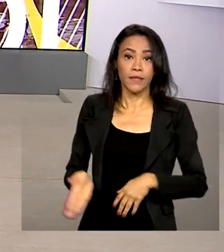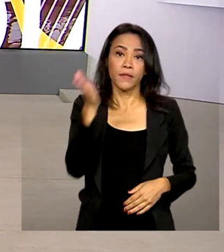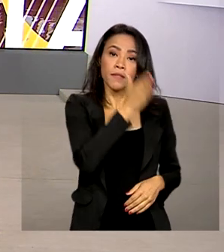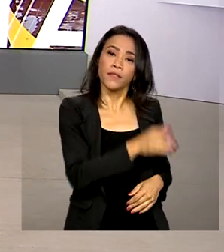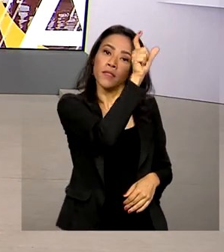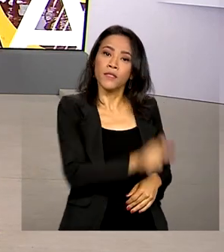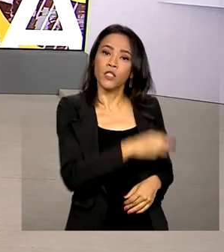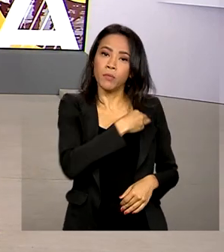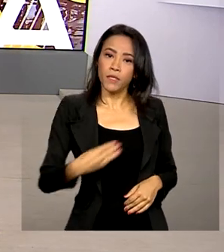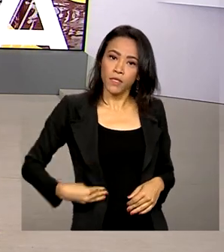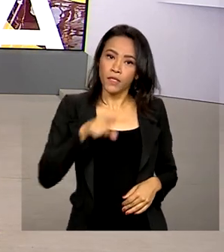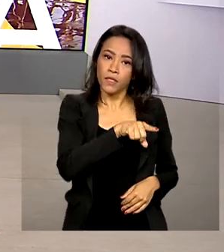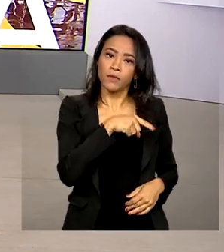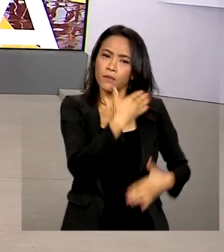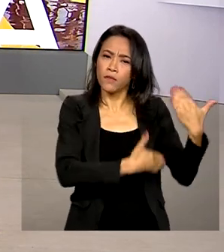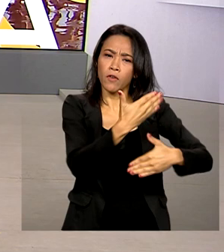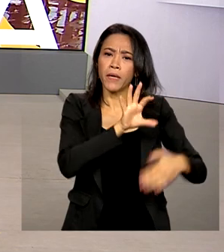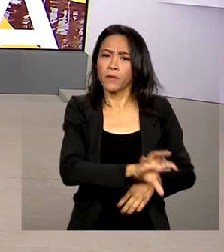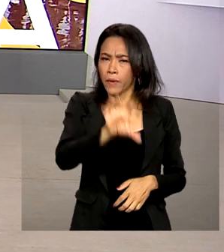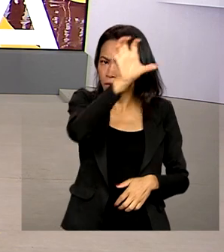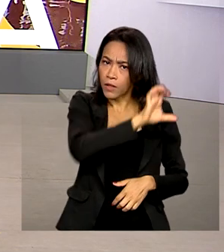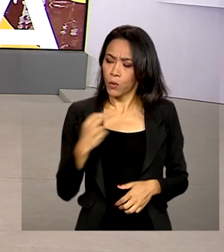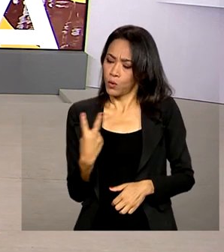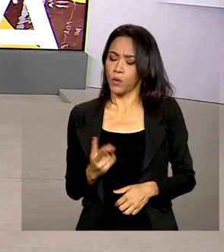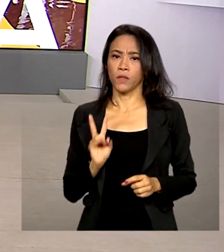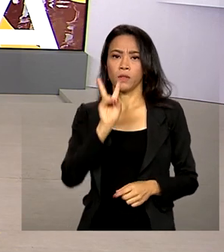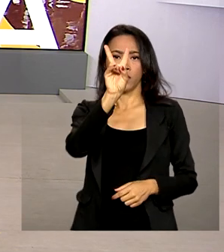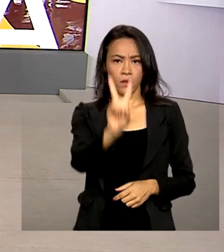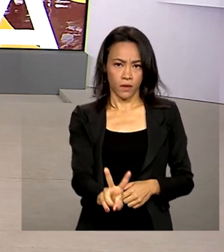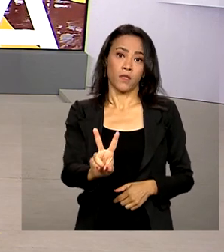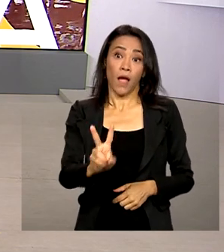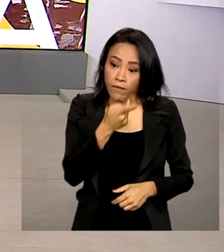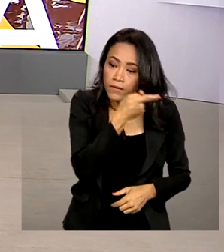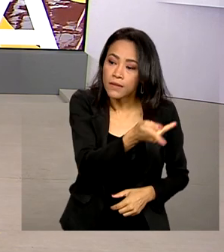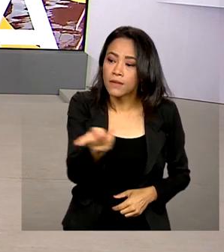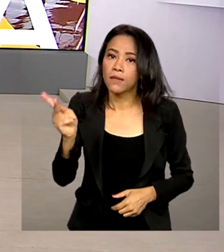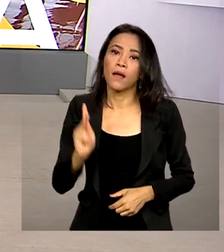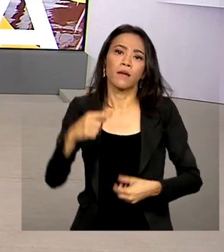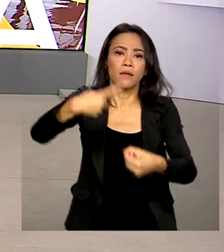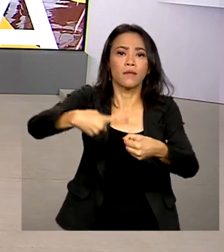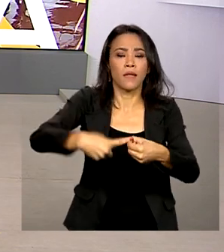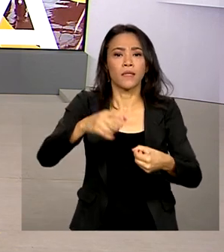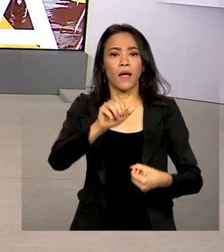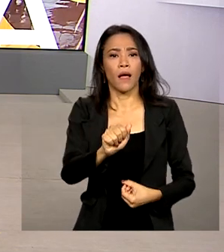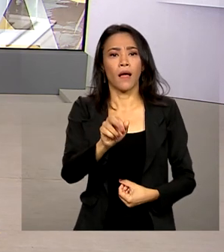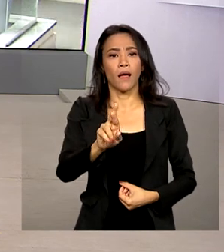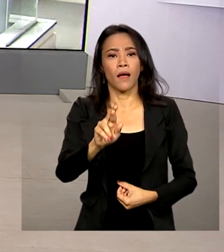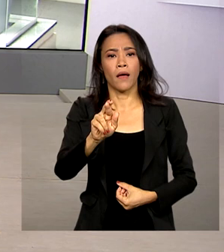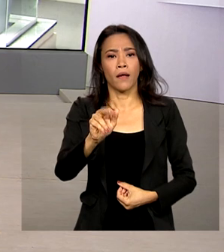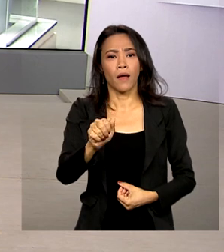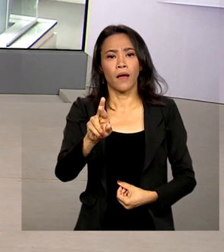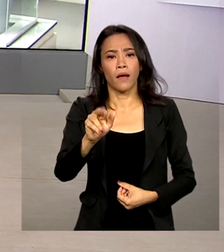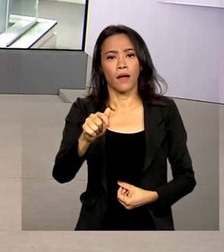Integração Nacional e Desenvolvimento Regional, Valdez Góes, visitaram áreas afetadas em Araraquara. Júlia Ballarini,